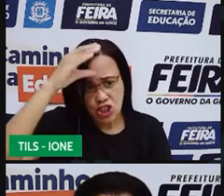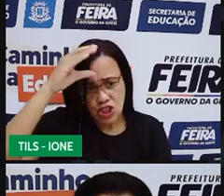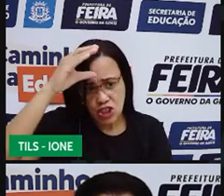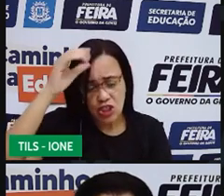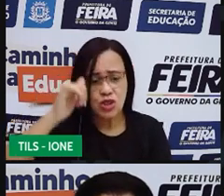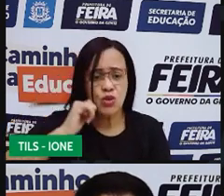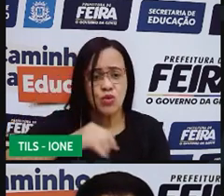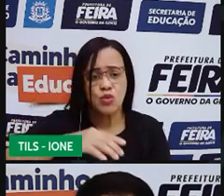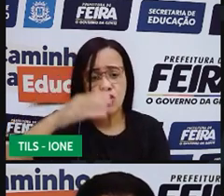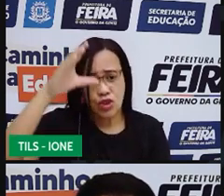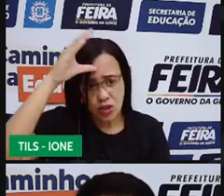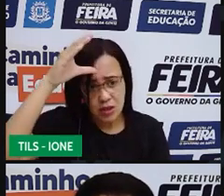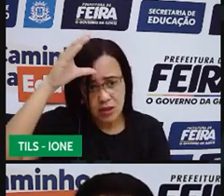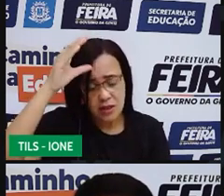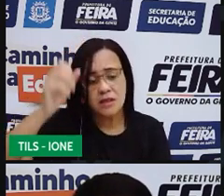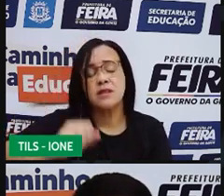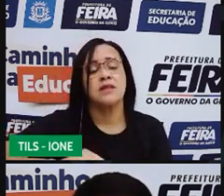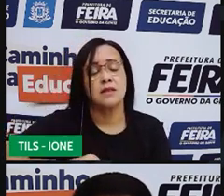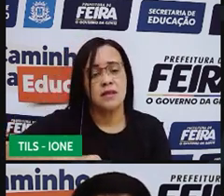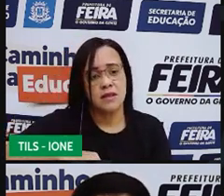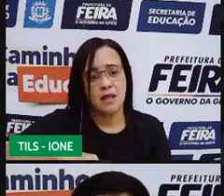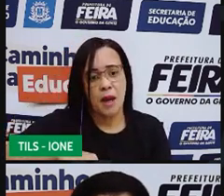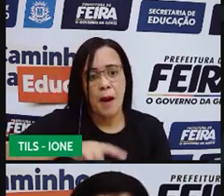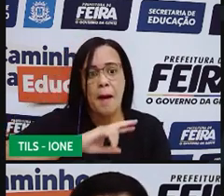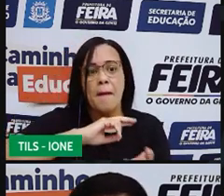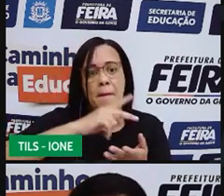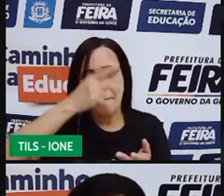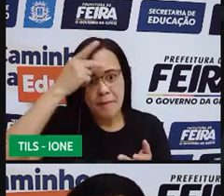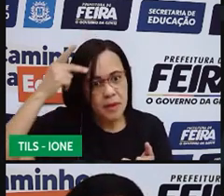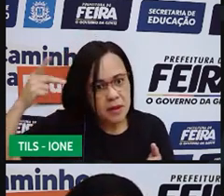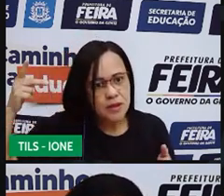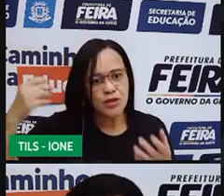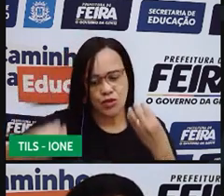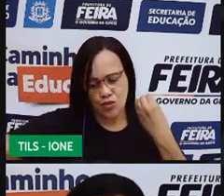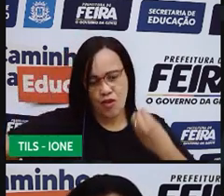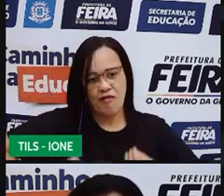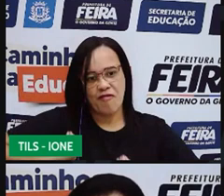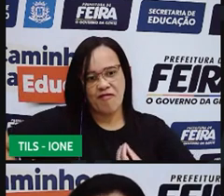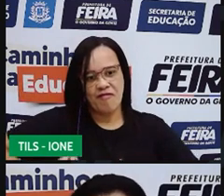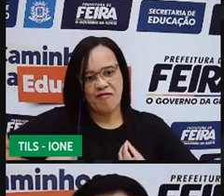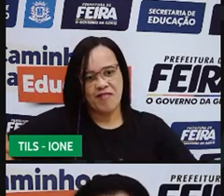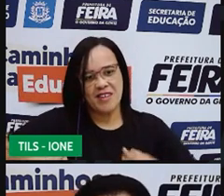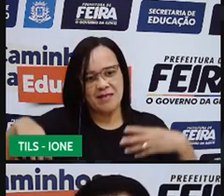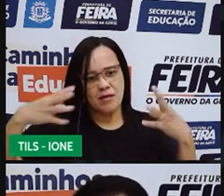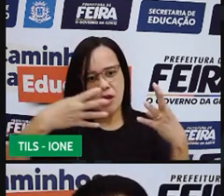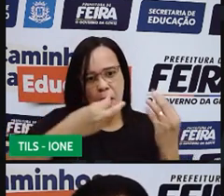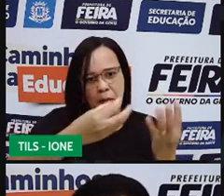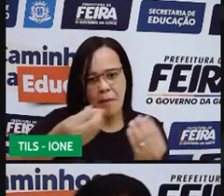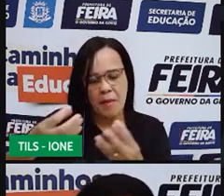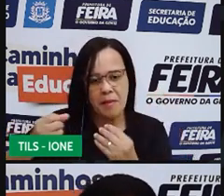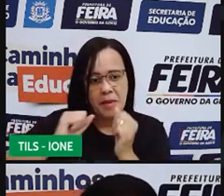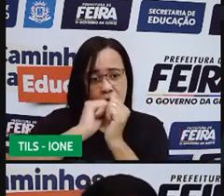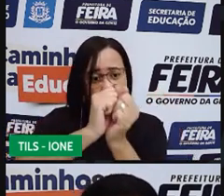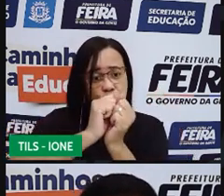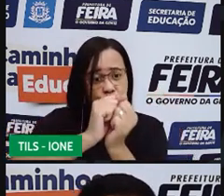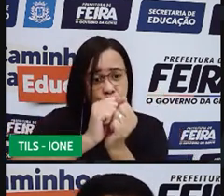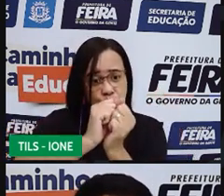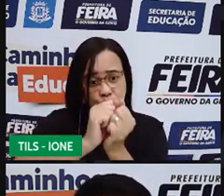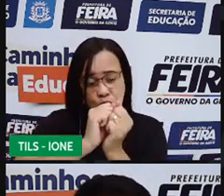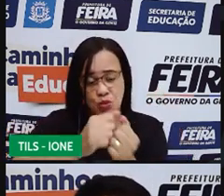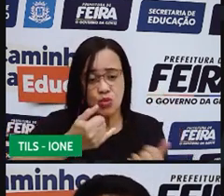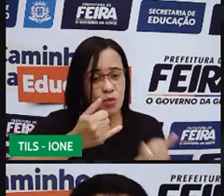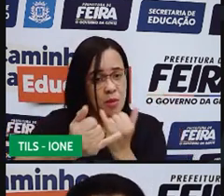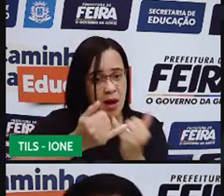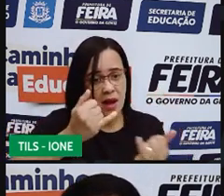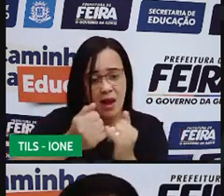Pessoas que foram criadas juntas, conviveram juntas durante muito tempo, então são consideradas irmãos, embora